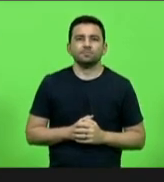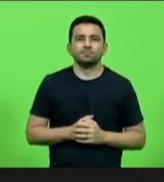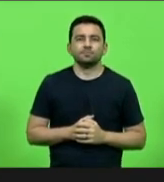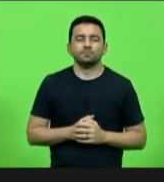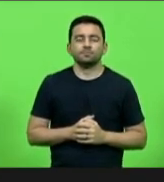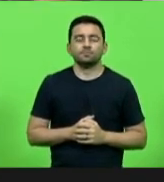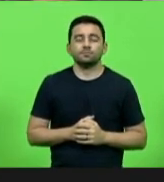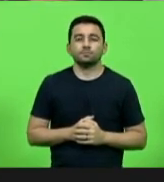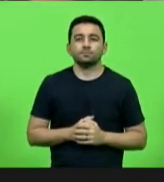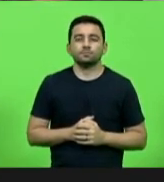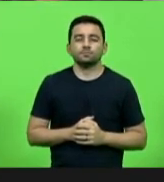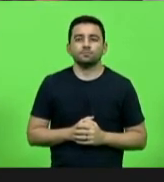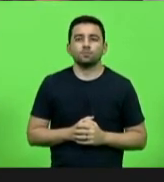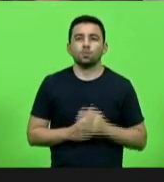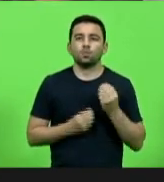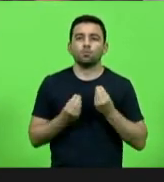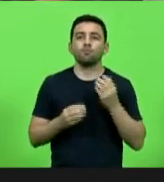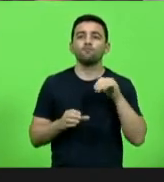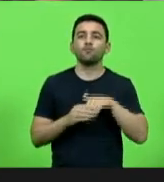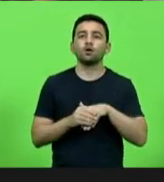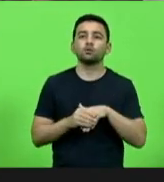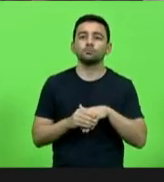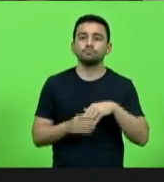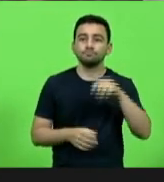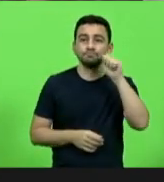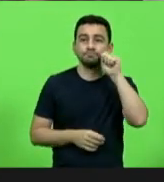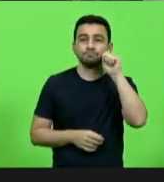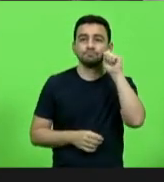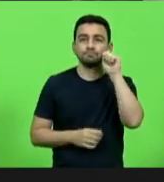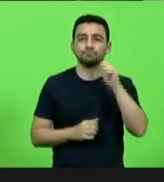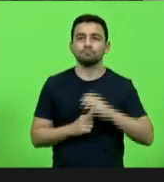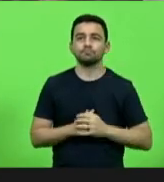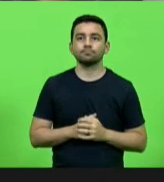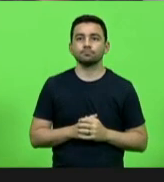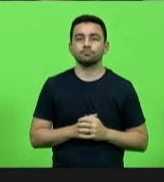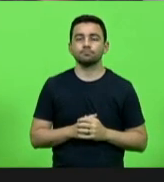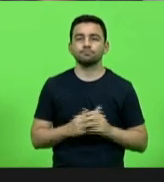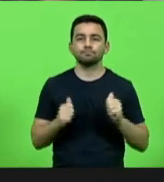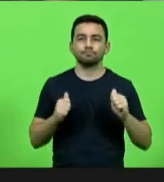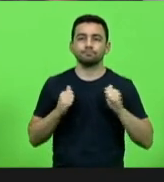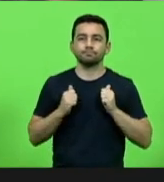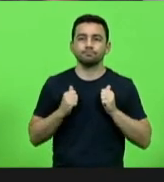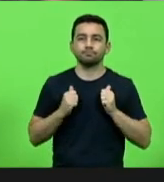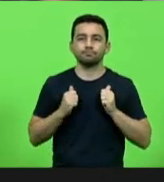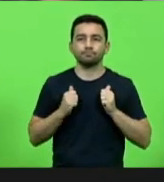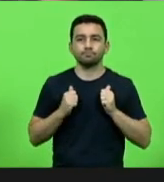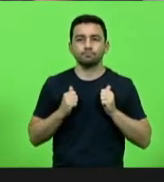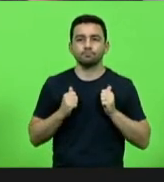Como vota a deputada Ana Caroline Campagnolo. Abstenção, senhor secretário.